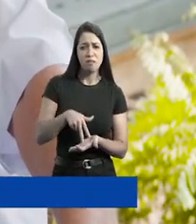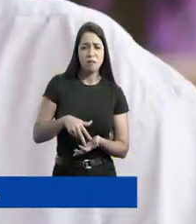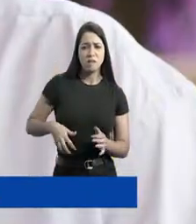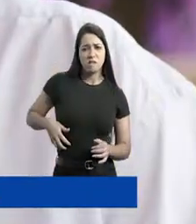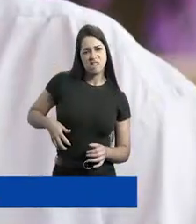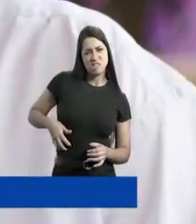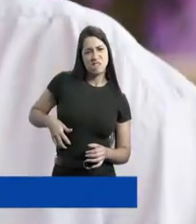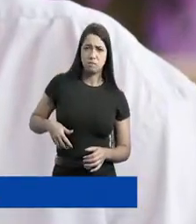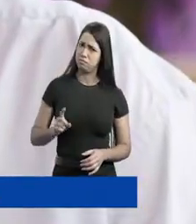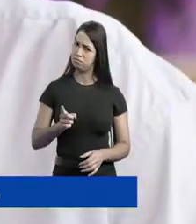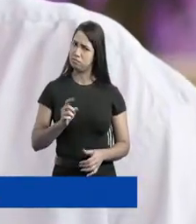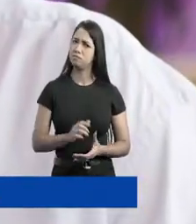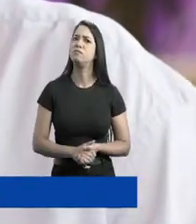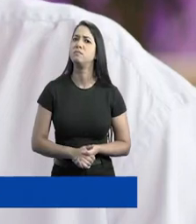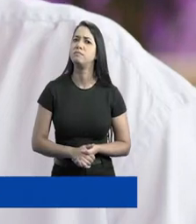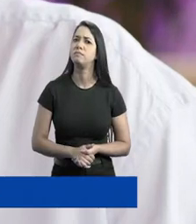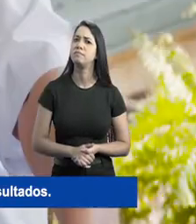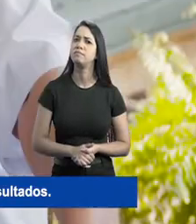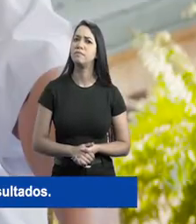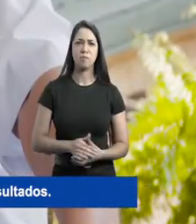sem dar resultado.